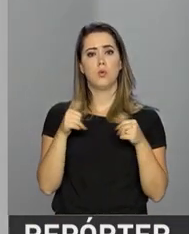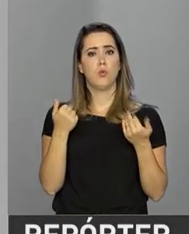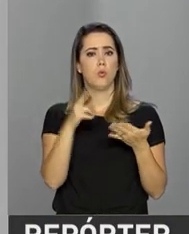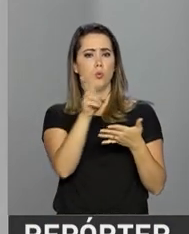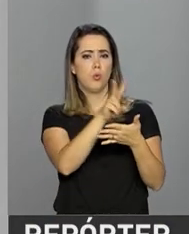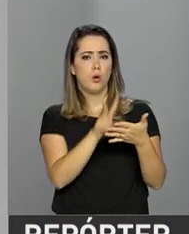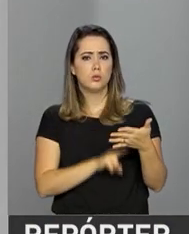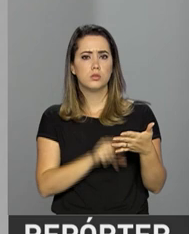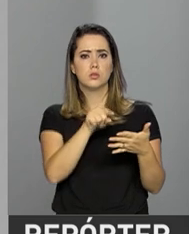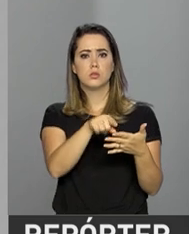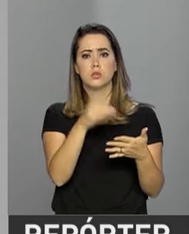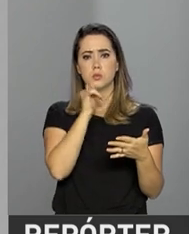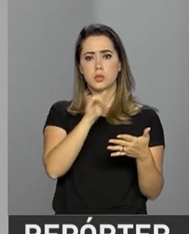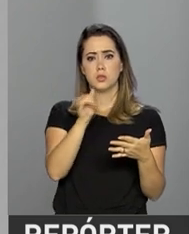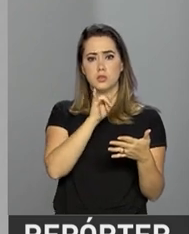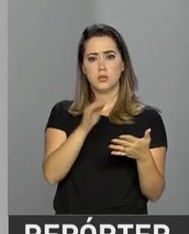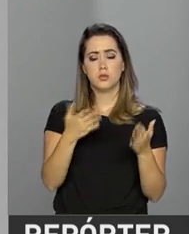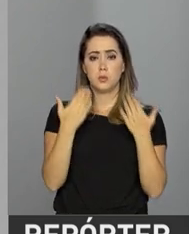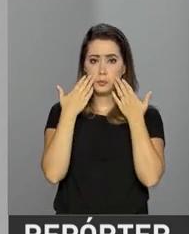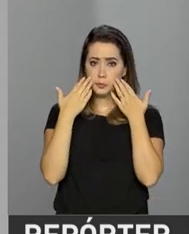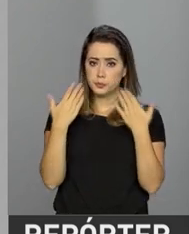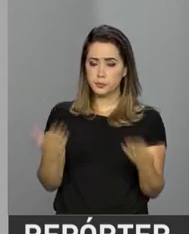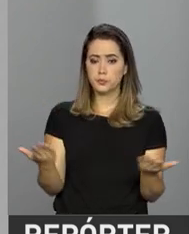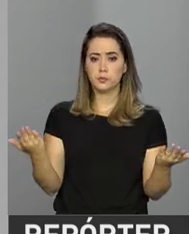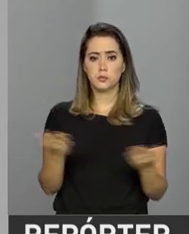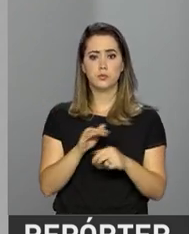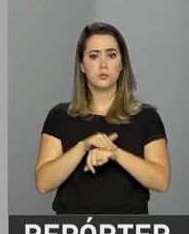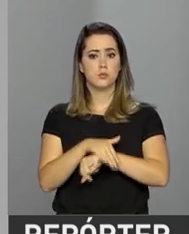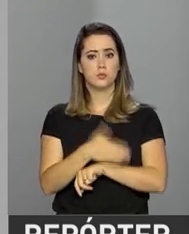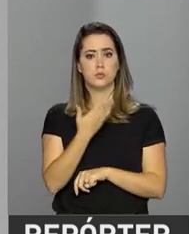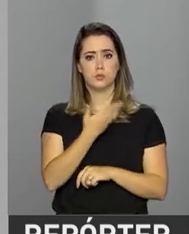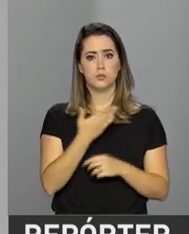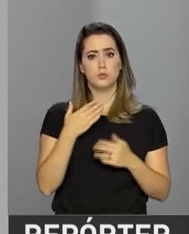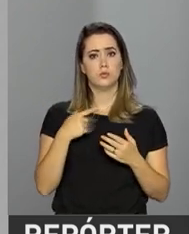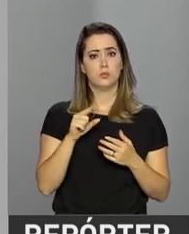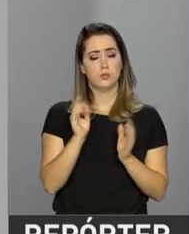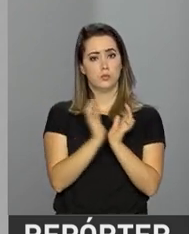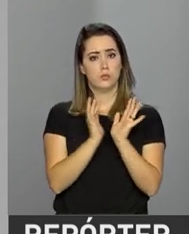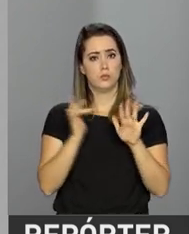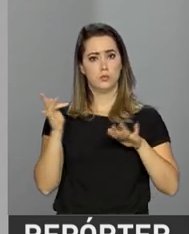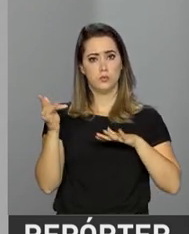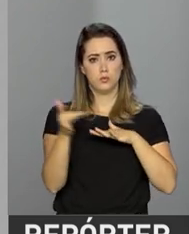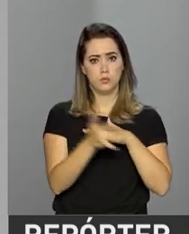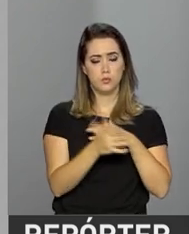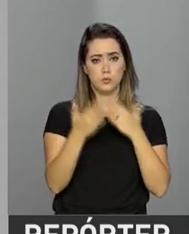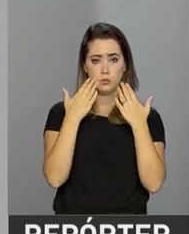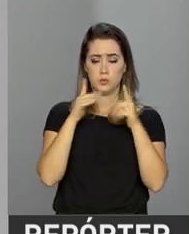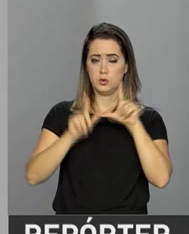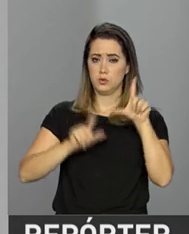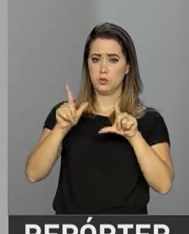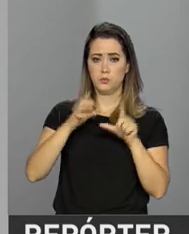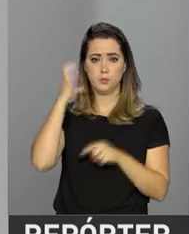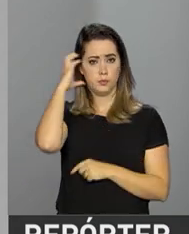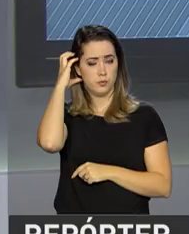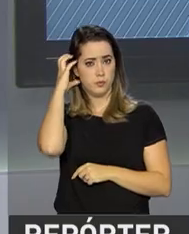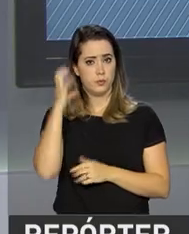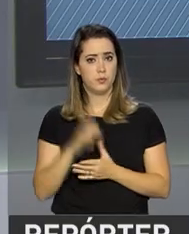definir o texto do pronunciamento e que a declaração será exibida hoje à noite nas redes de rádio e TV.